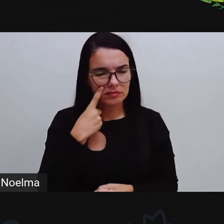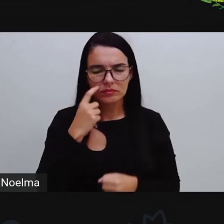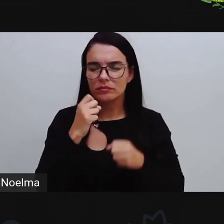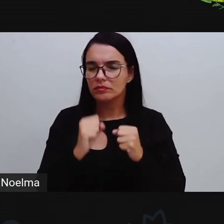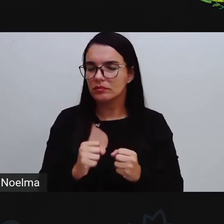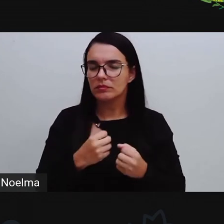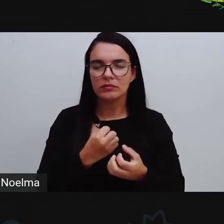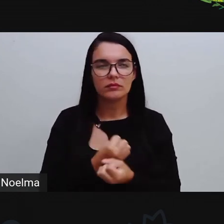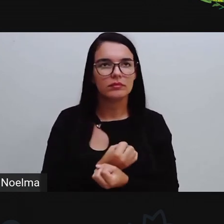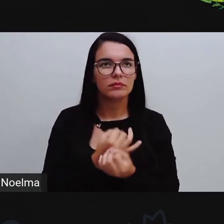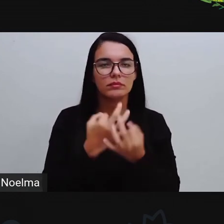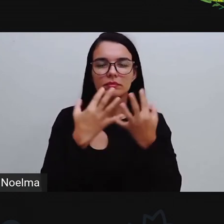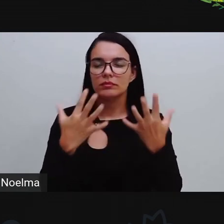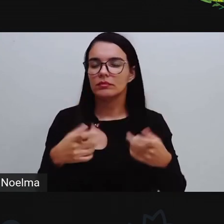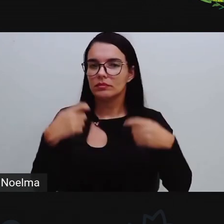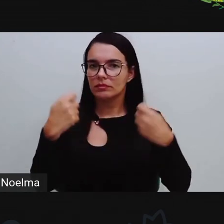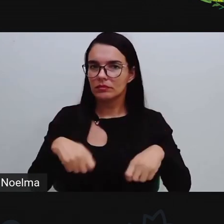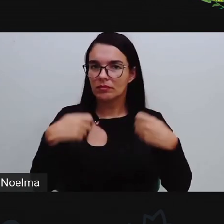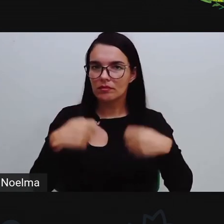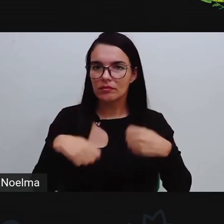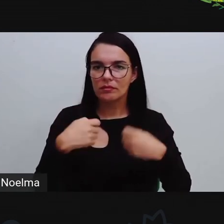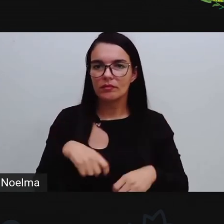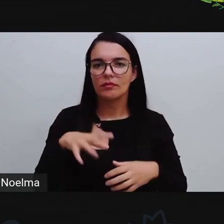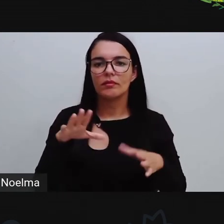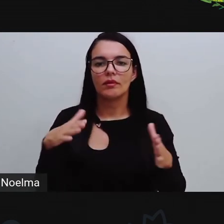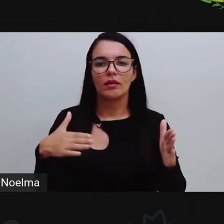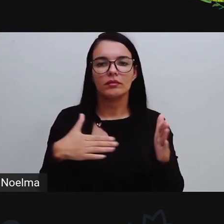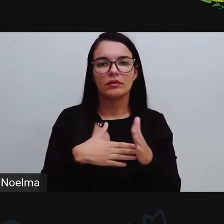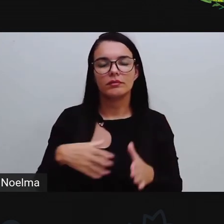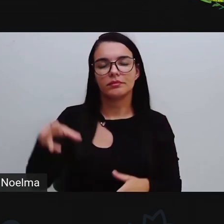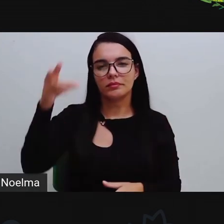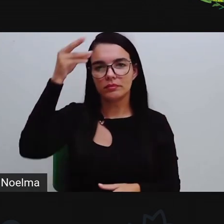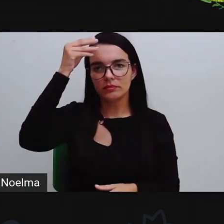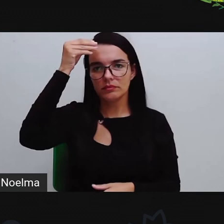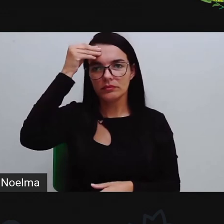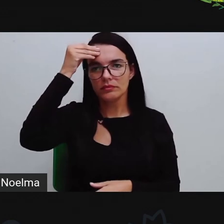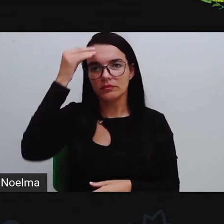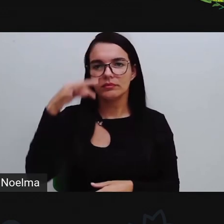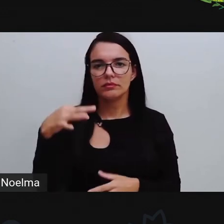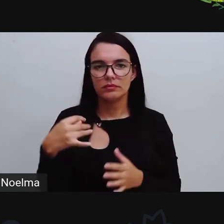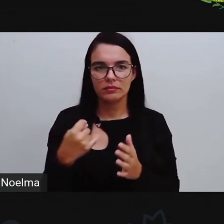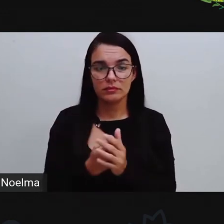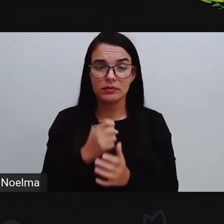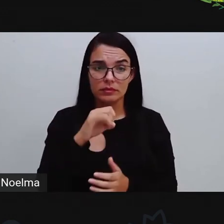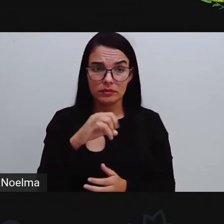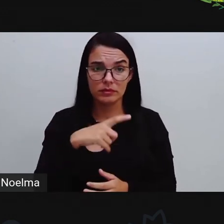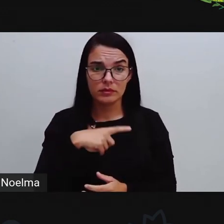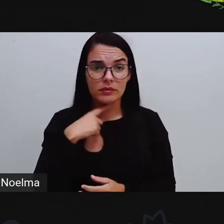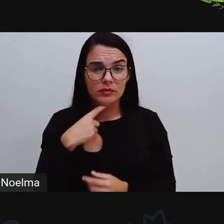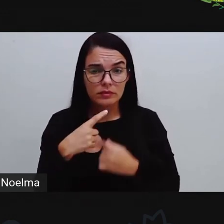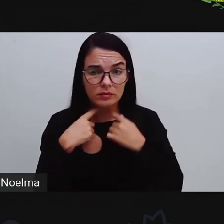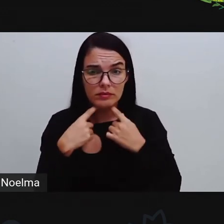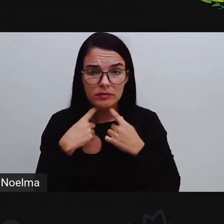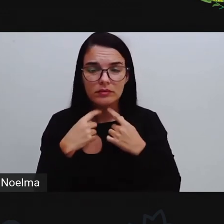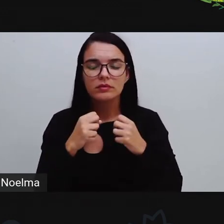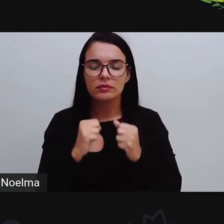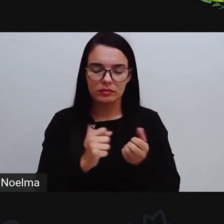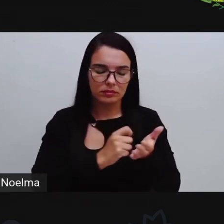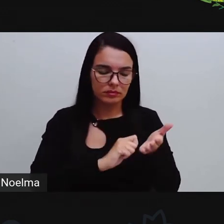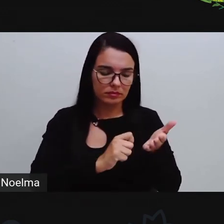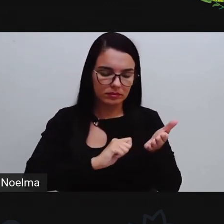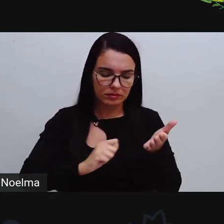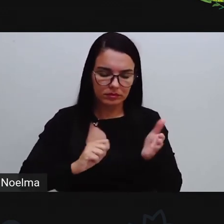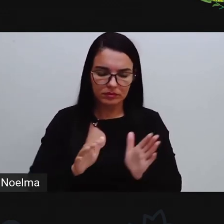Assista quantas vezes vocês quiserem até que vocês compreendam aí direitinho. Se mesmo assim, se tirem dúvidas, façam suas anotações.